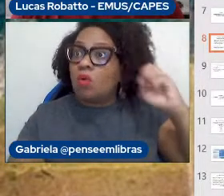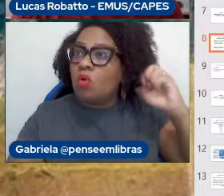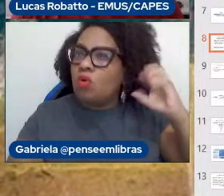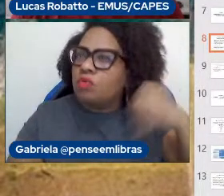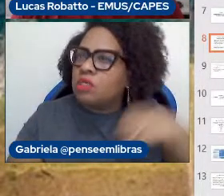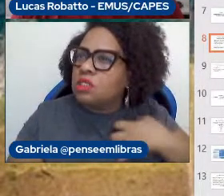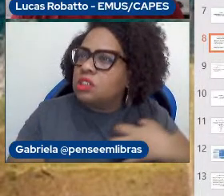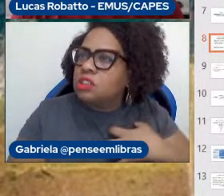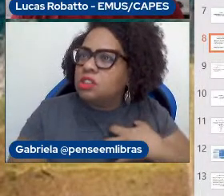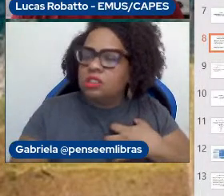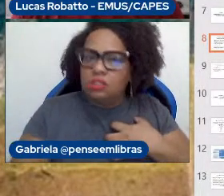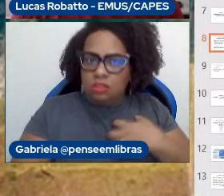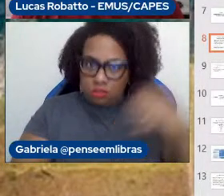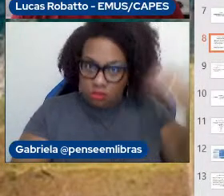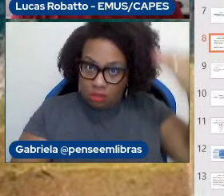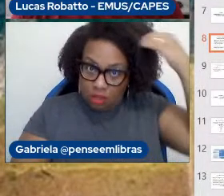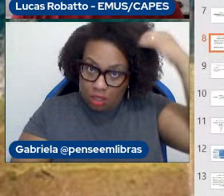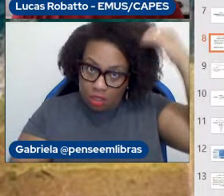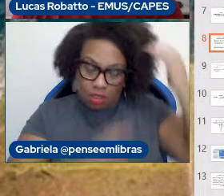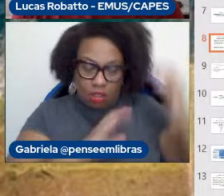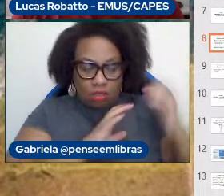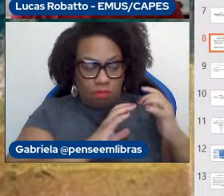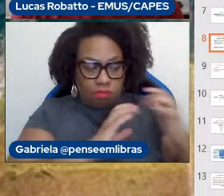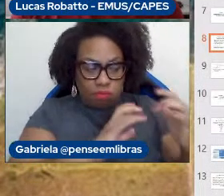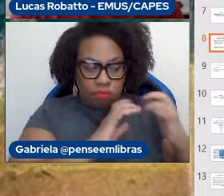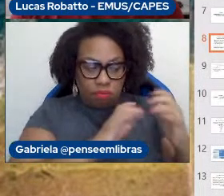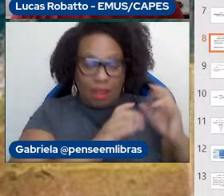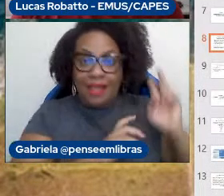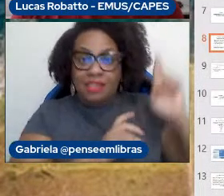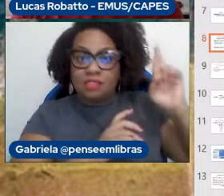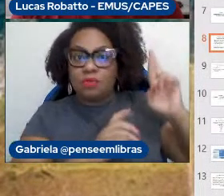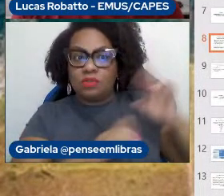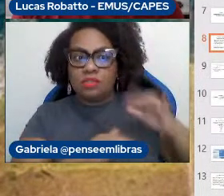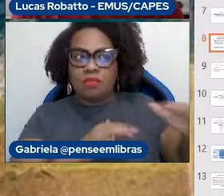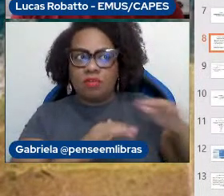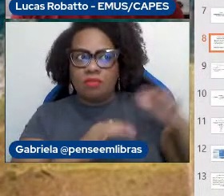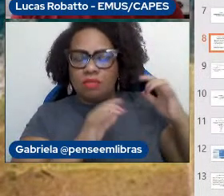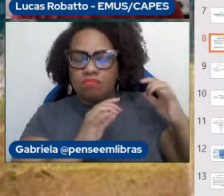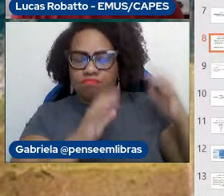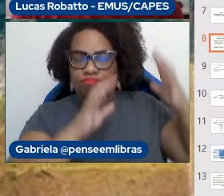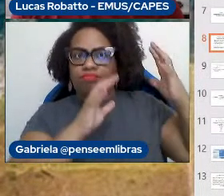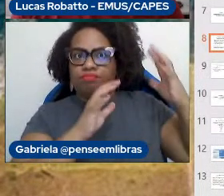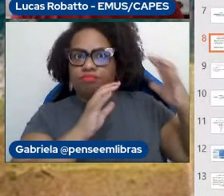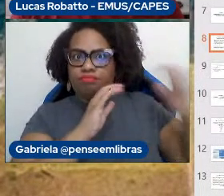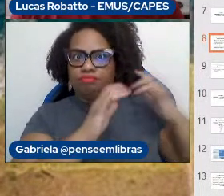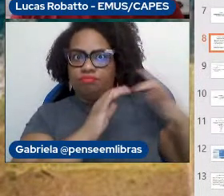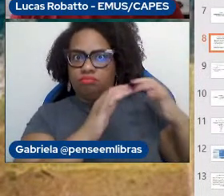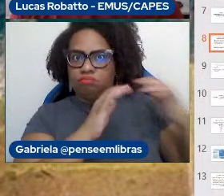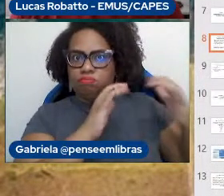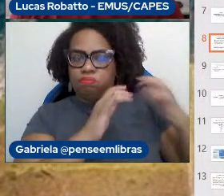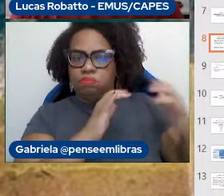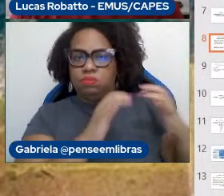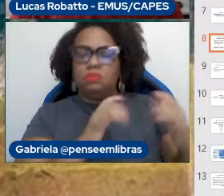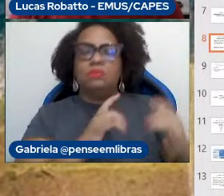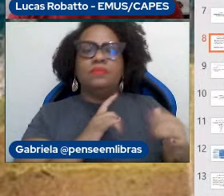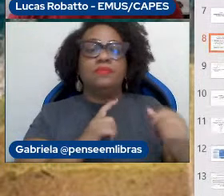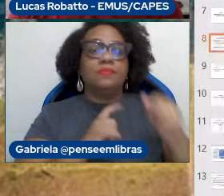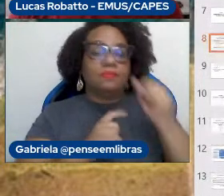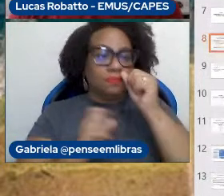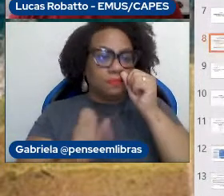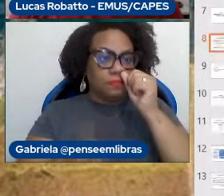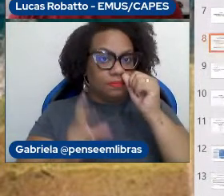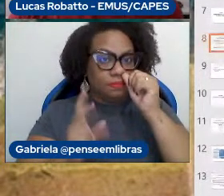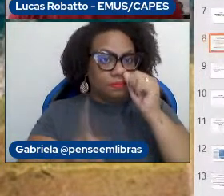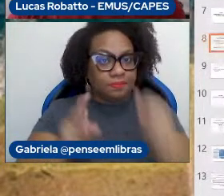os neurônios responsáveis por movimentos são acionados. E o que acontece muito frequentemente é que o ouvinte